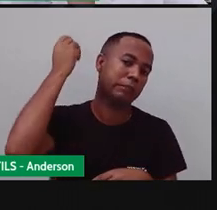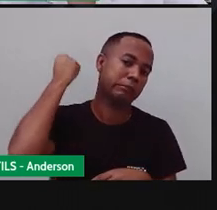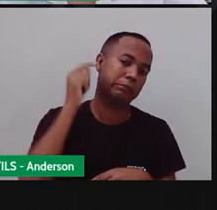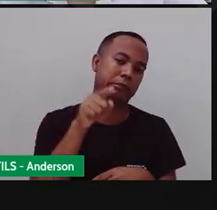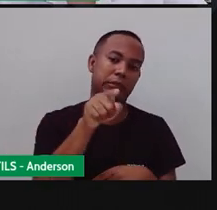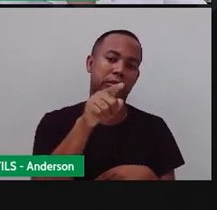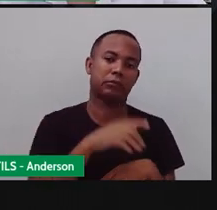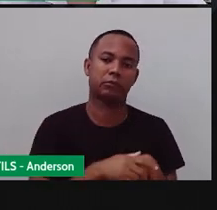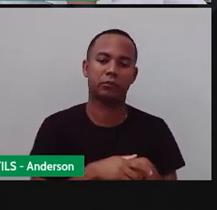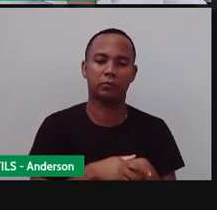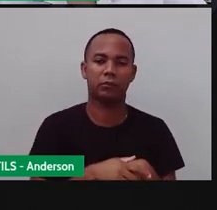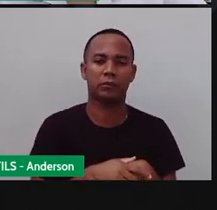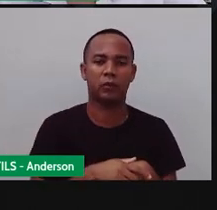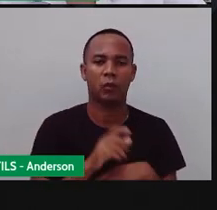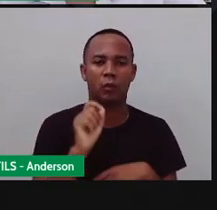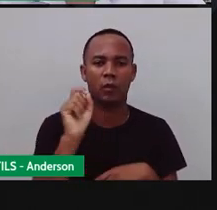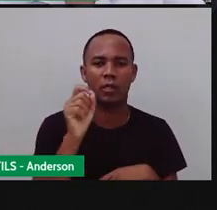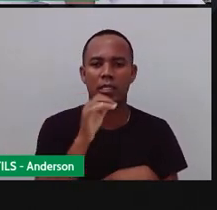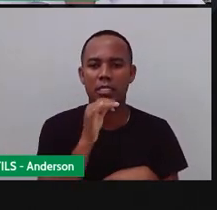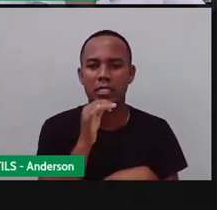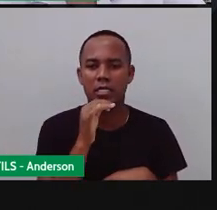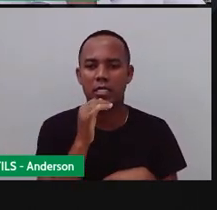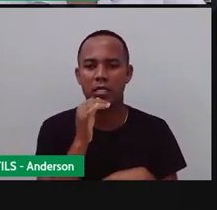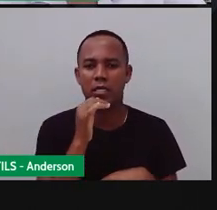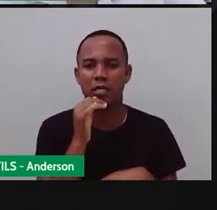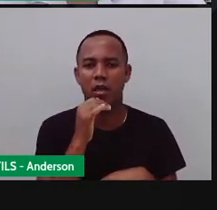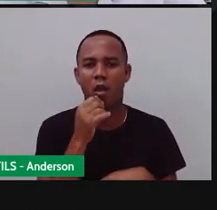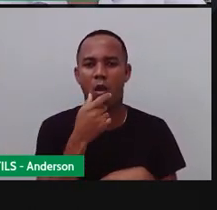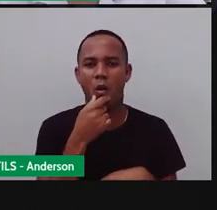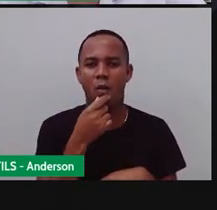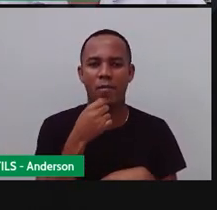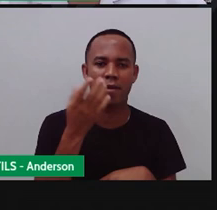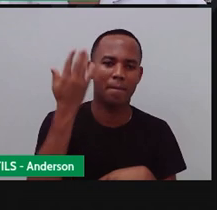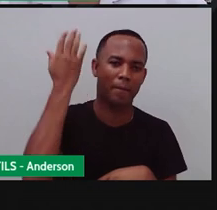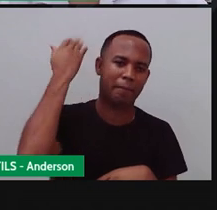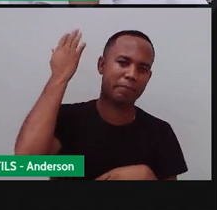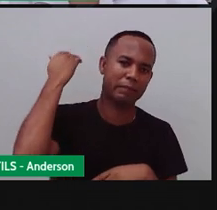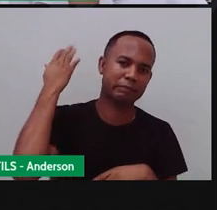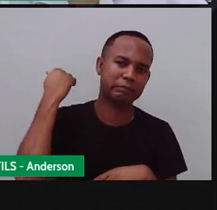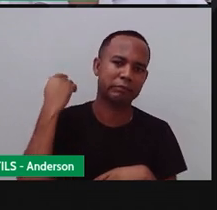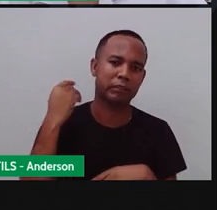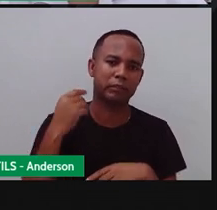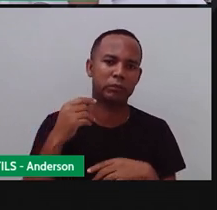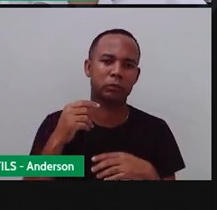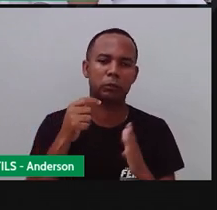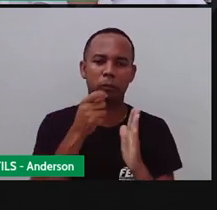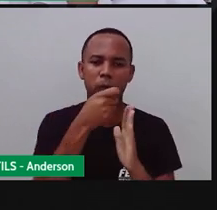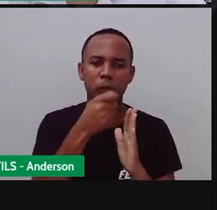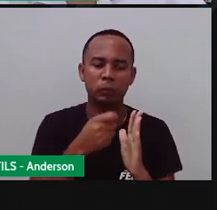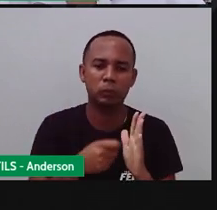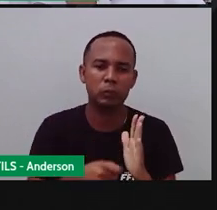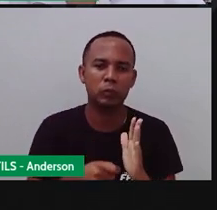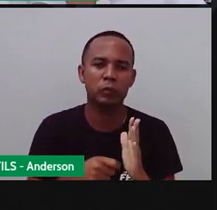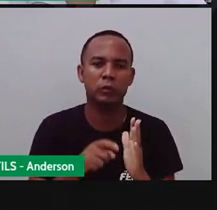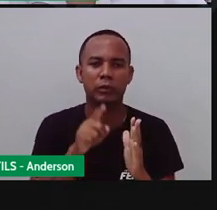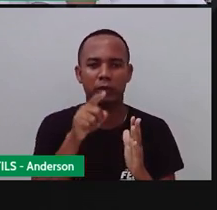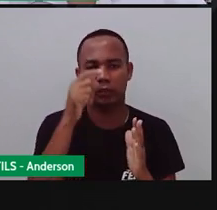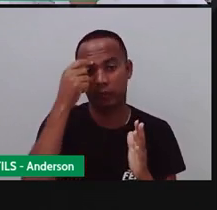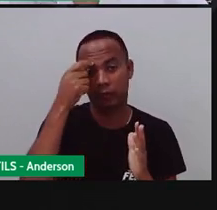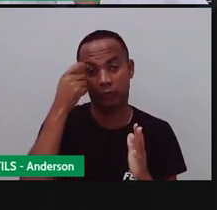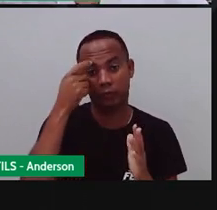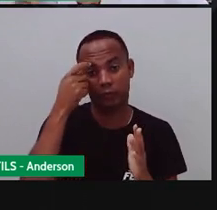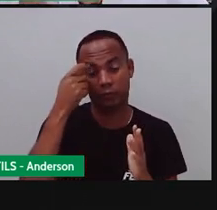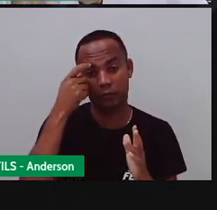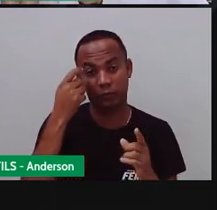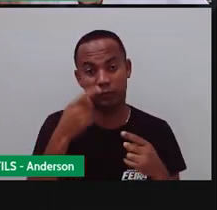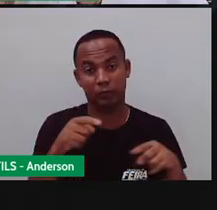É Carimbador Maluco, que é interpretado pelo cantor Raul Seixas, né? E aí ele usa essa nomatopeia, né? Pra